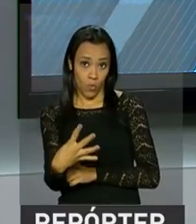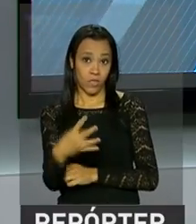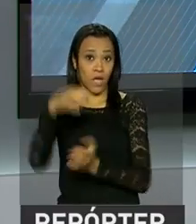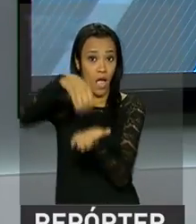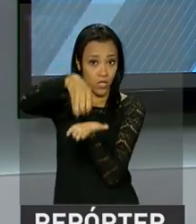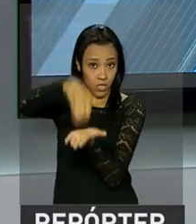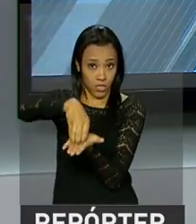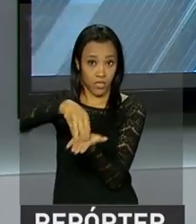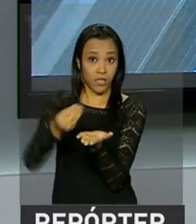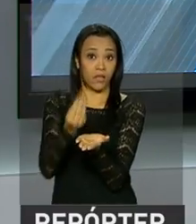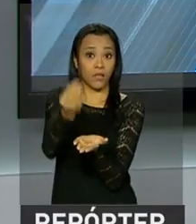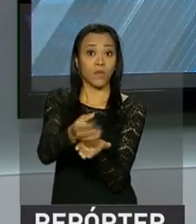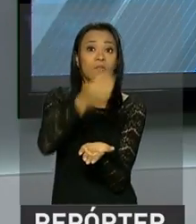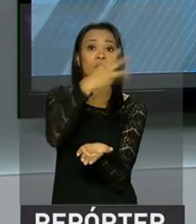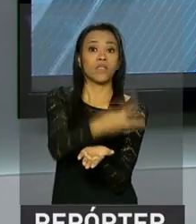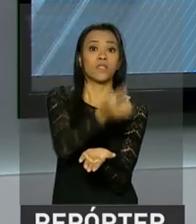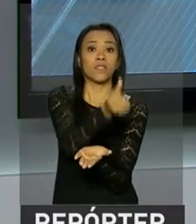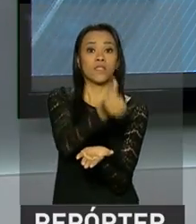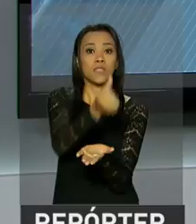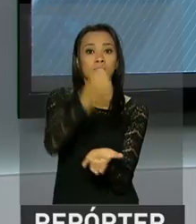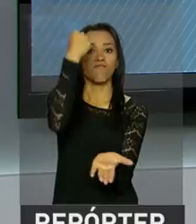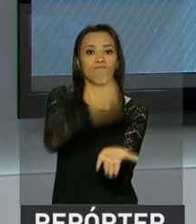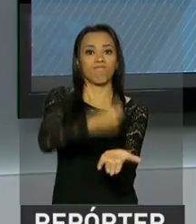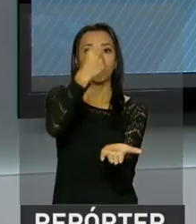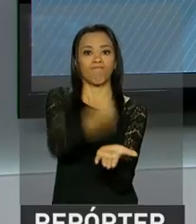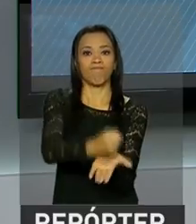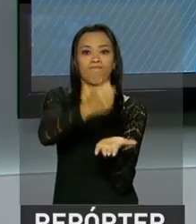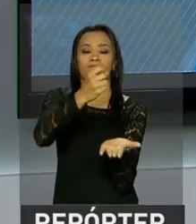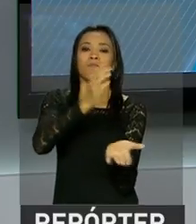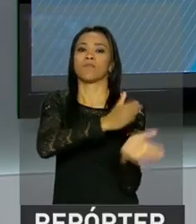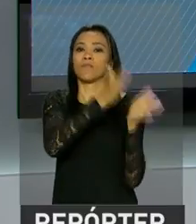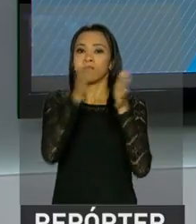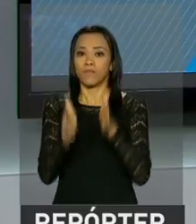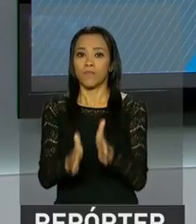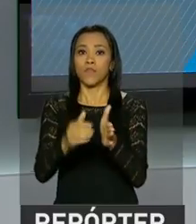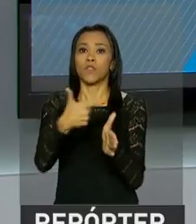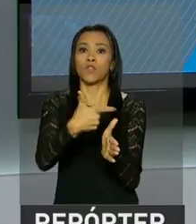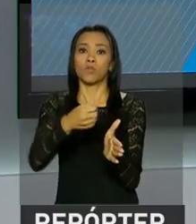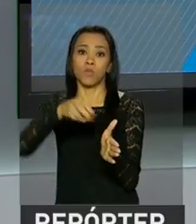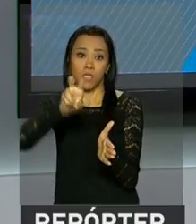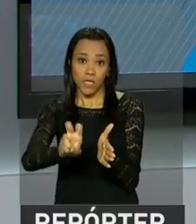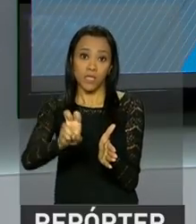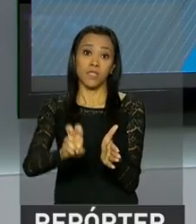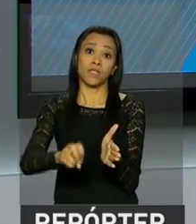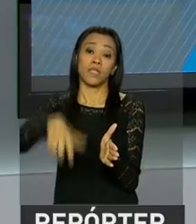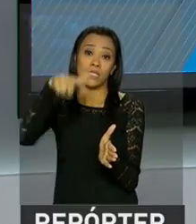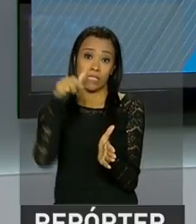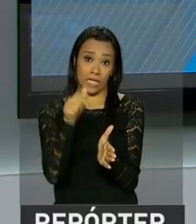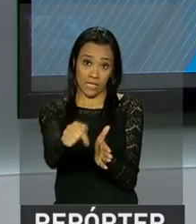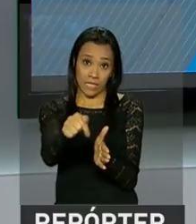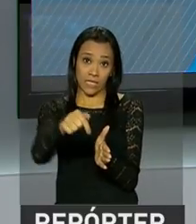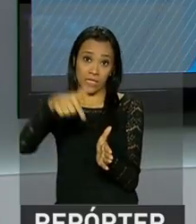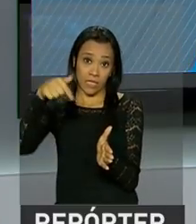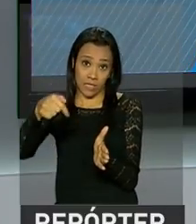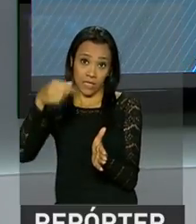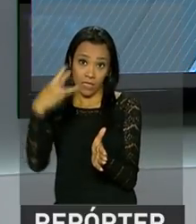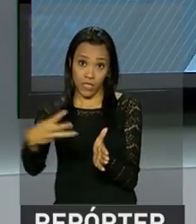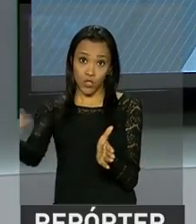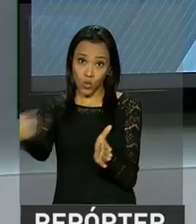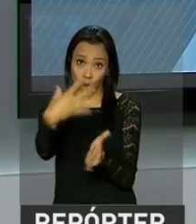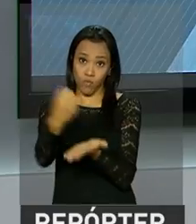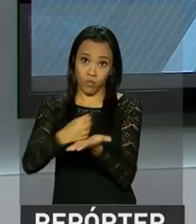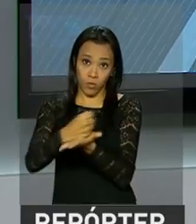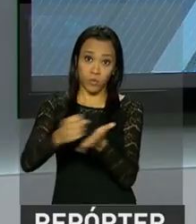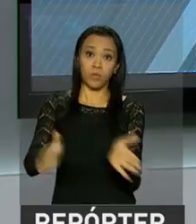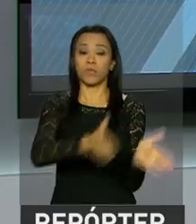366 registros. Em 2015, foram 773 novos produtos. E no ano